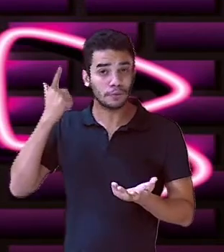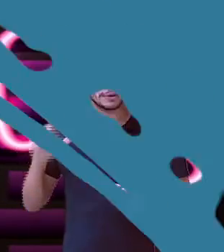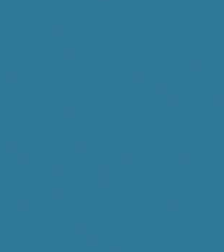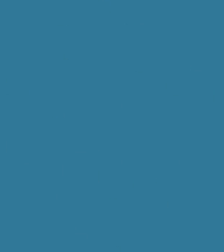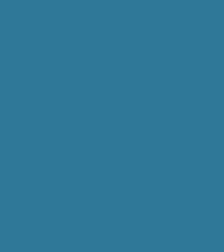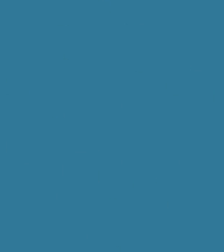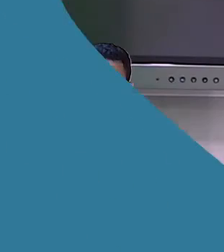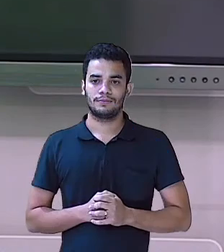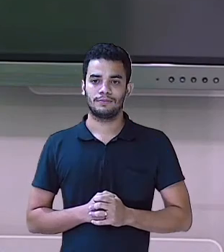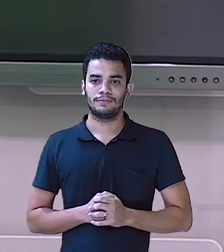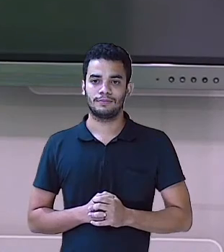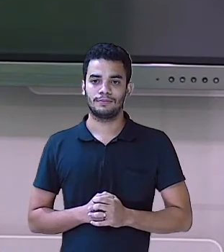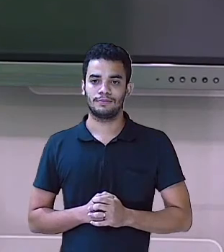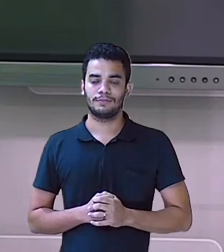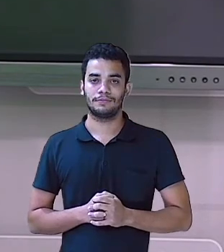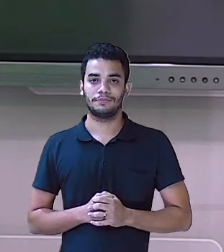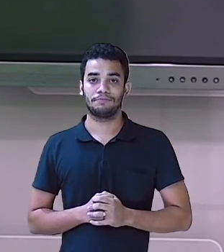é mesmo?